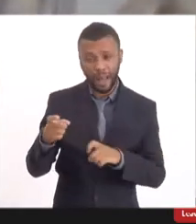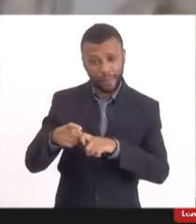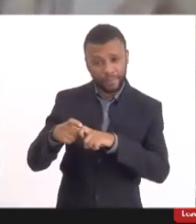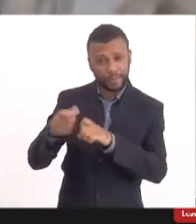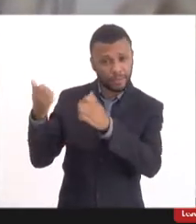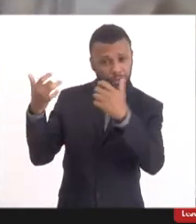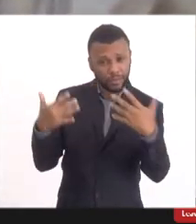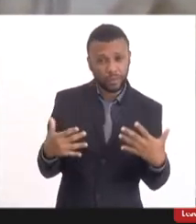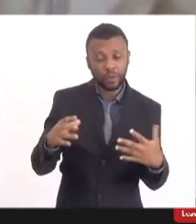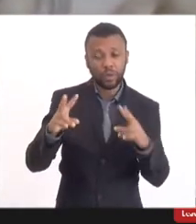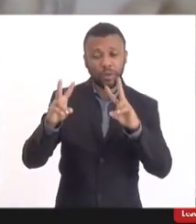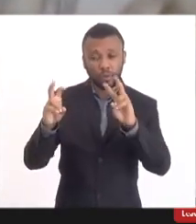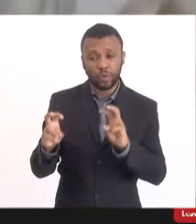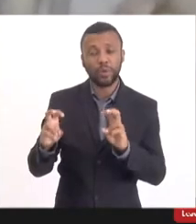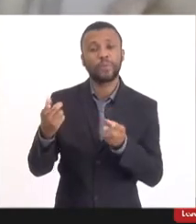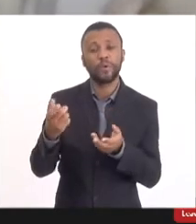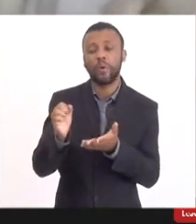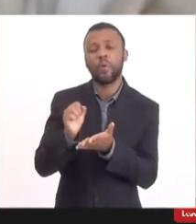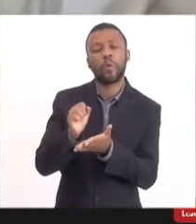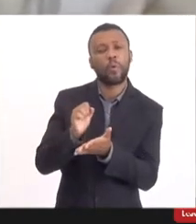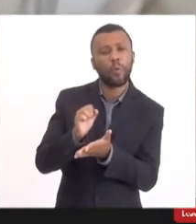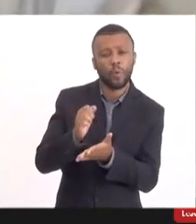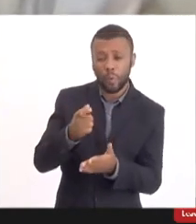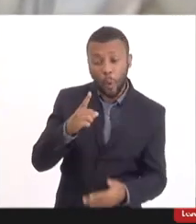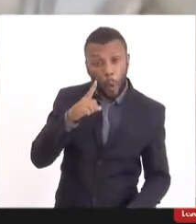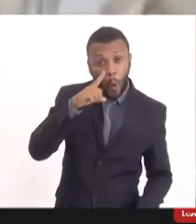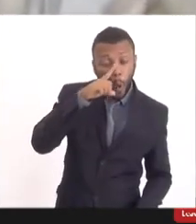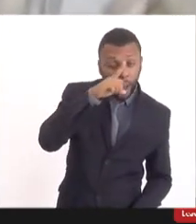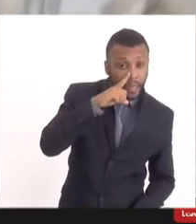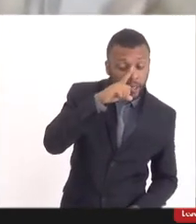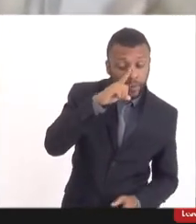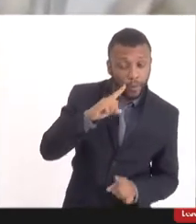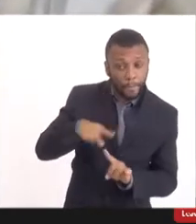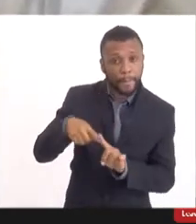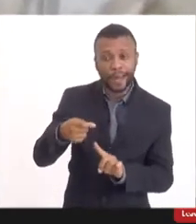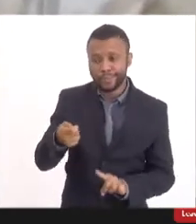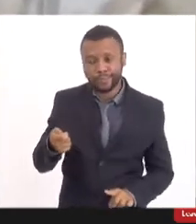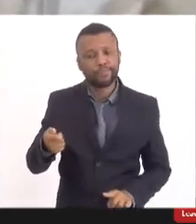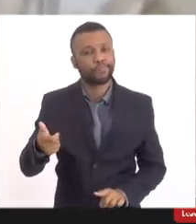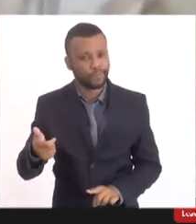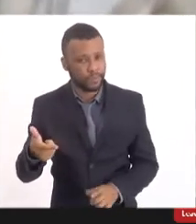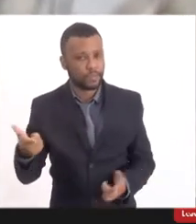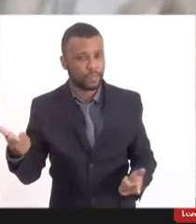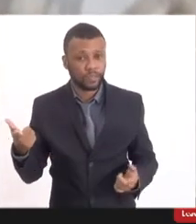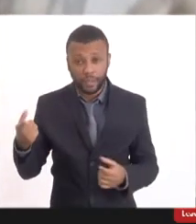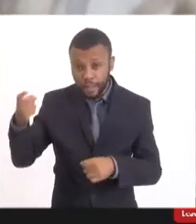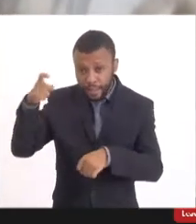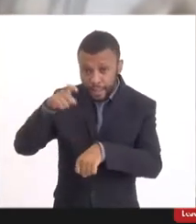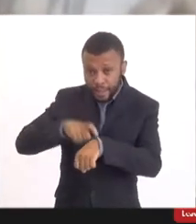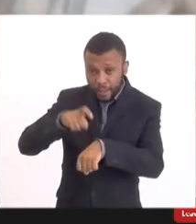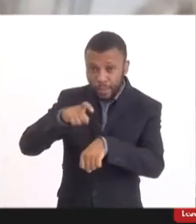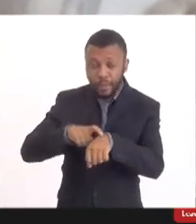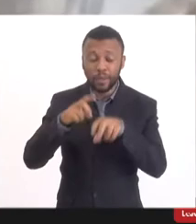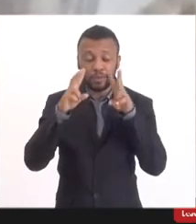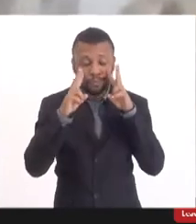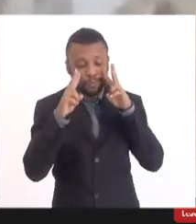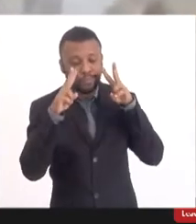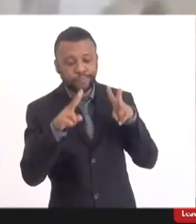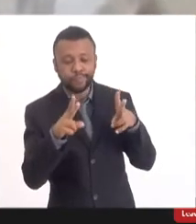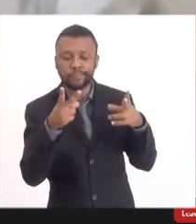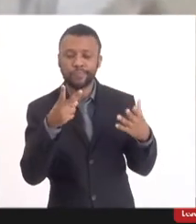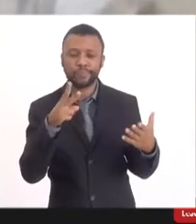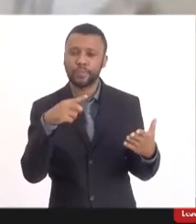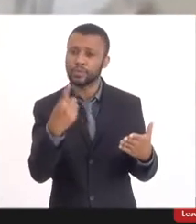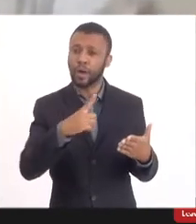-benefício. A gente precisa avaliar risco-benefício, a gente tem que avaliar risco-benefício. Nesse momento, o se leva em consideração é que nós